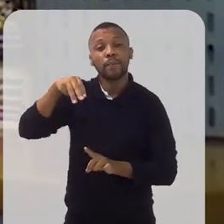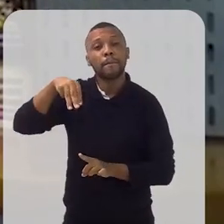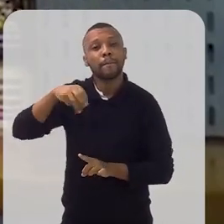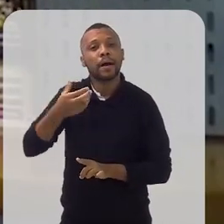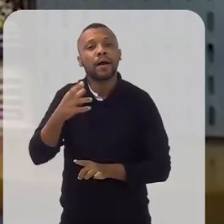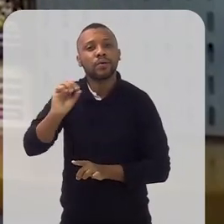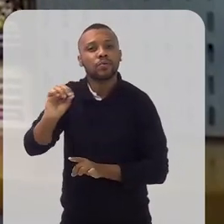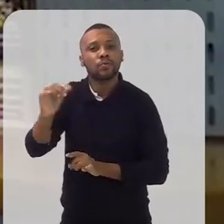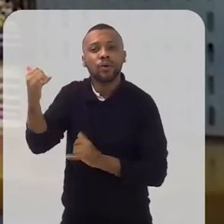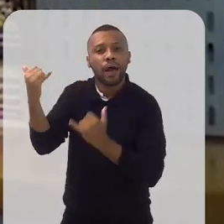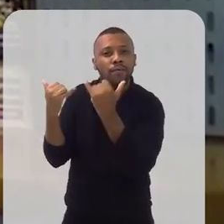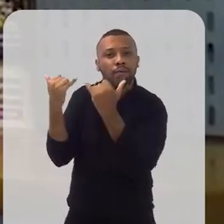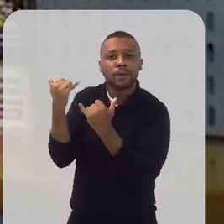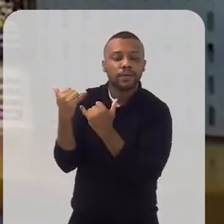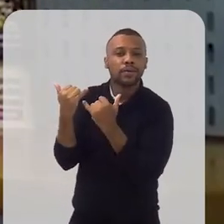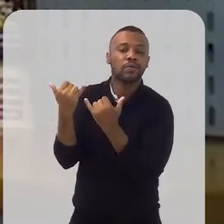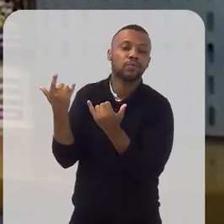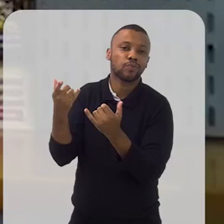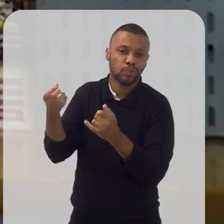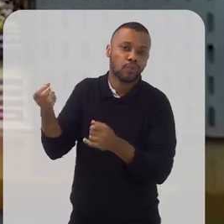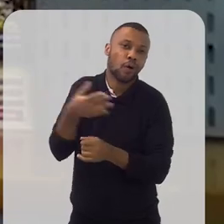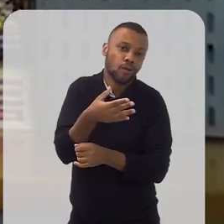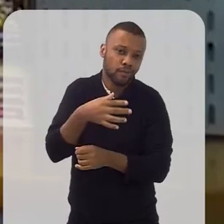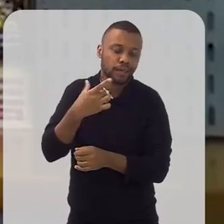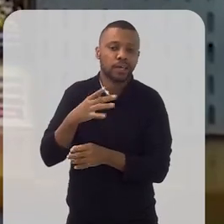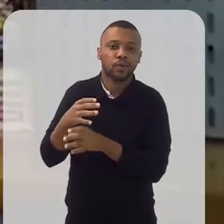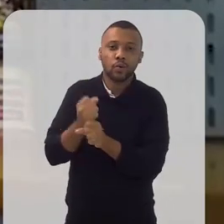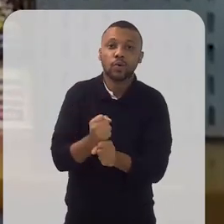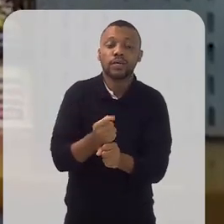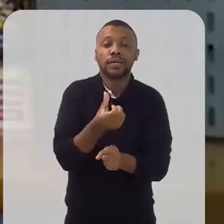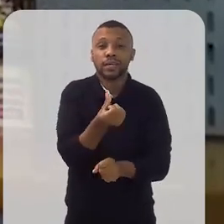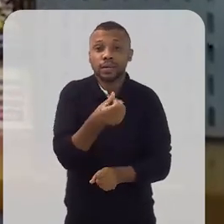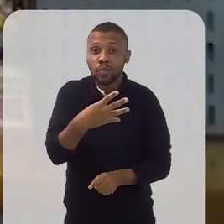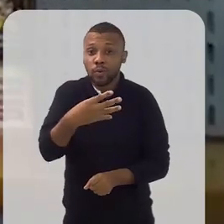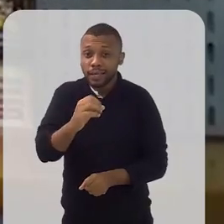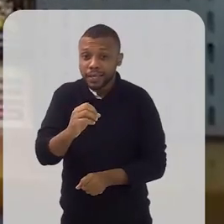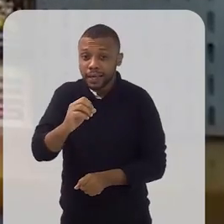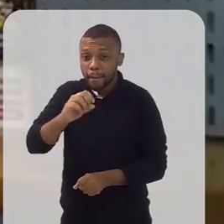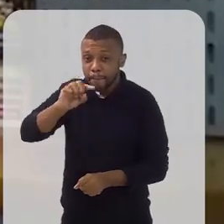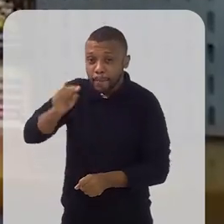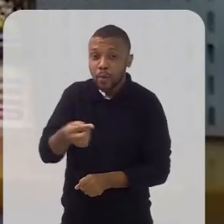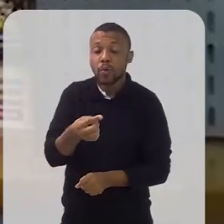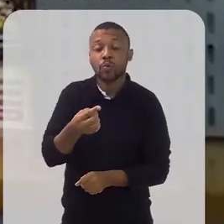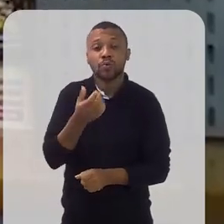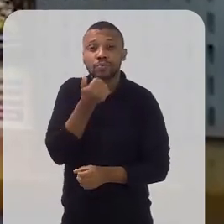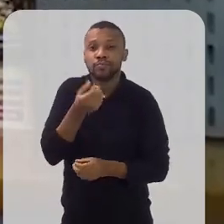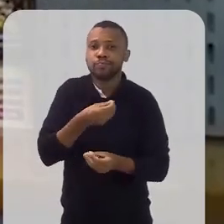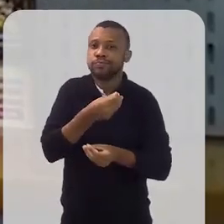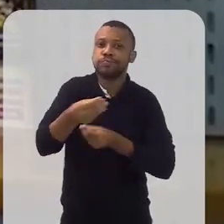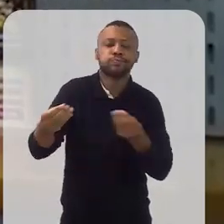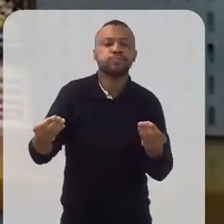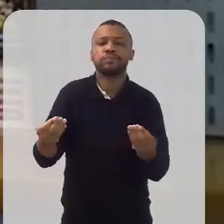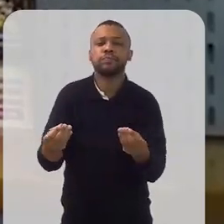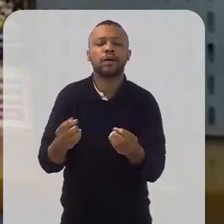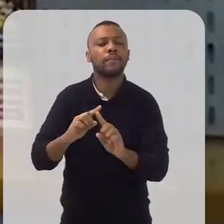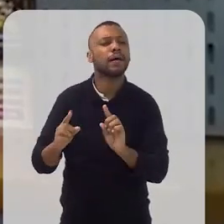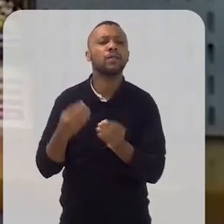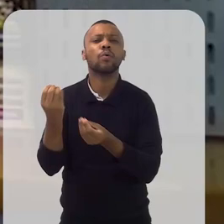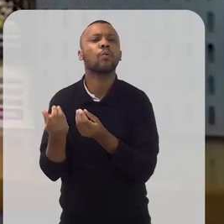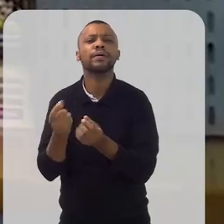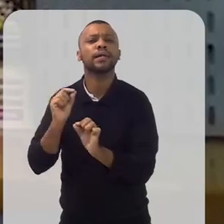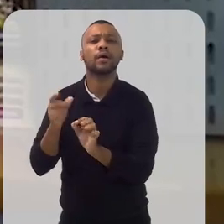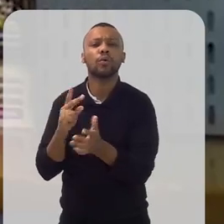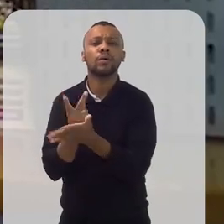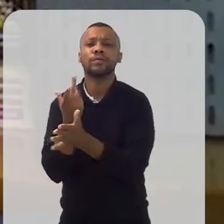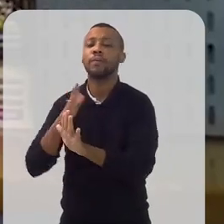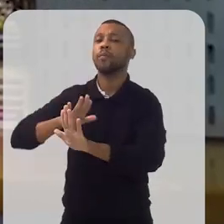de março, a última mudada atualizada que eu tenho, cerca de 740 mil refeições distribuídas. E o que está por trás dessa distribuição de